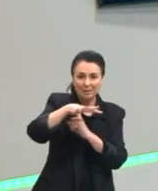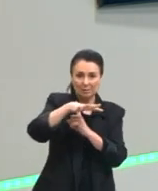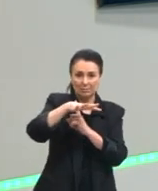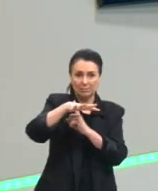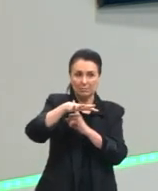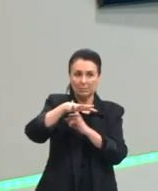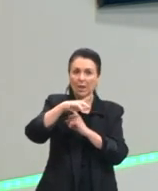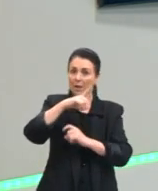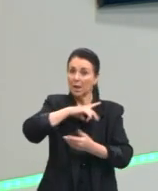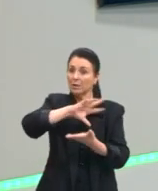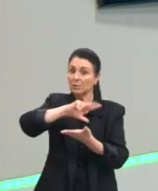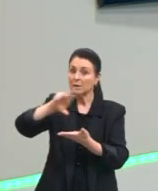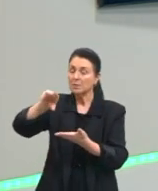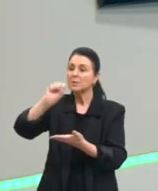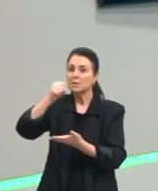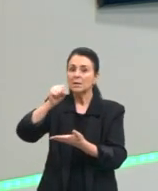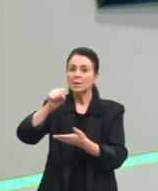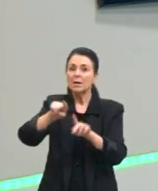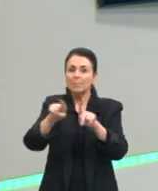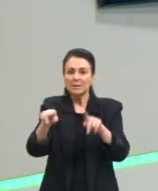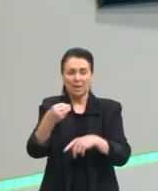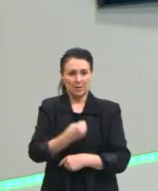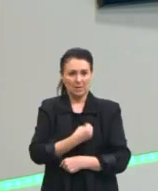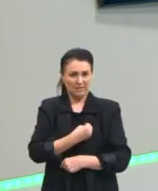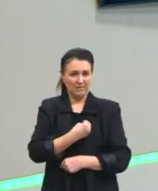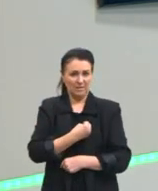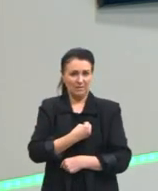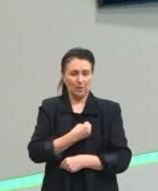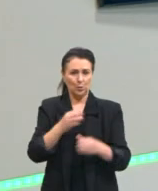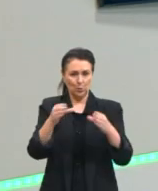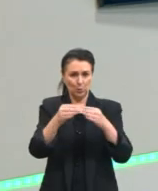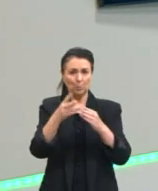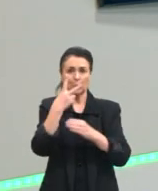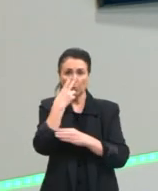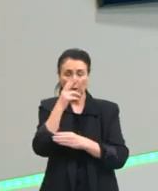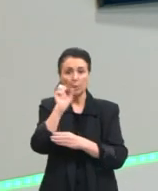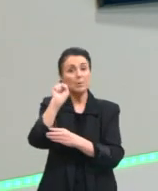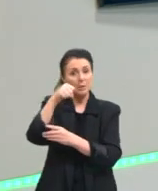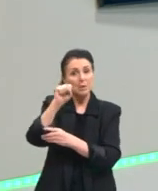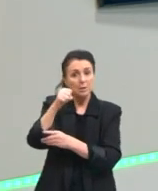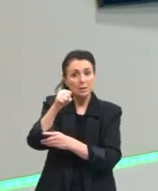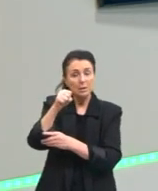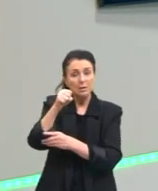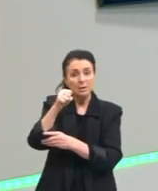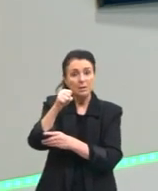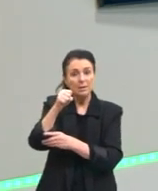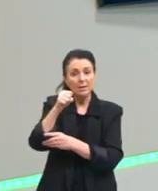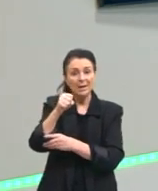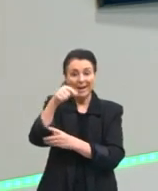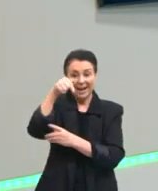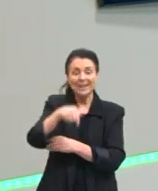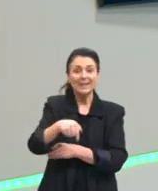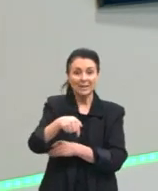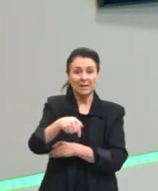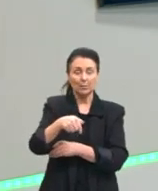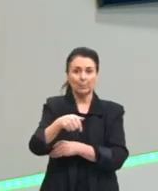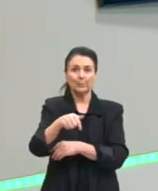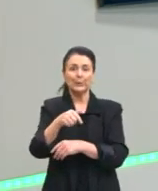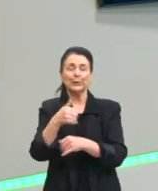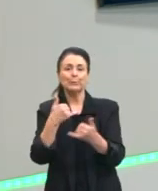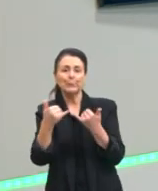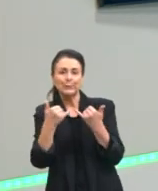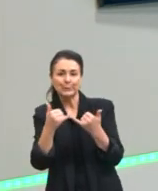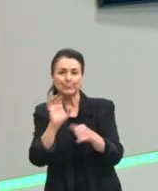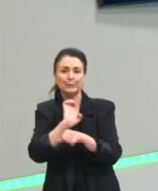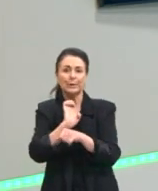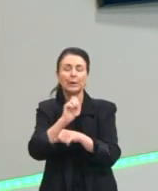diferenças, elas estão colocadas dentro de um mesmo grupo. Por exemplo, eu posso dizer que aqui no Rio Grande do Sul, a gente